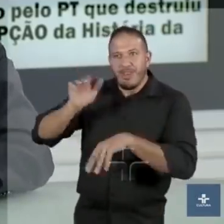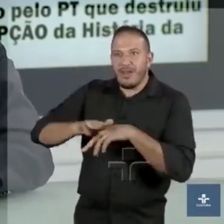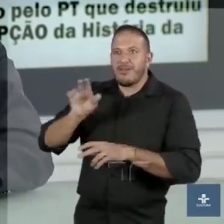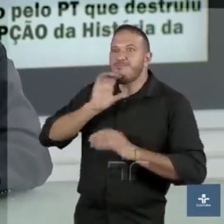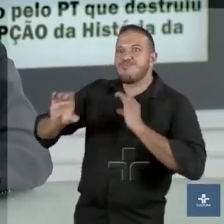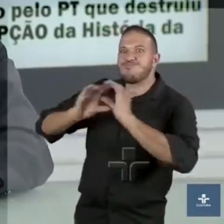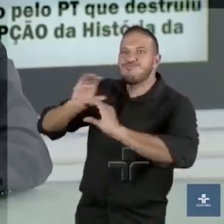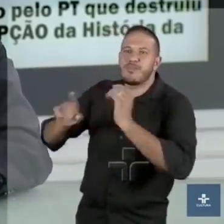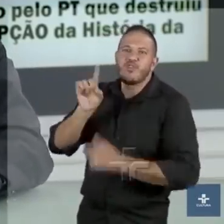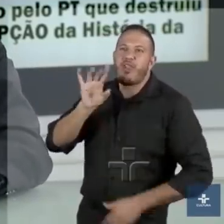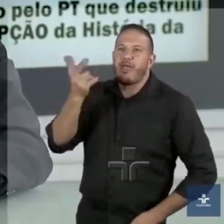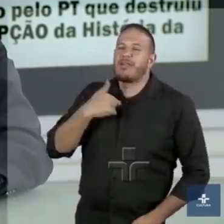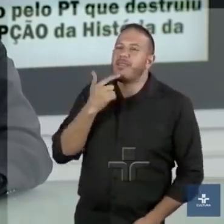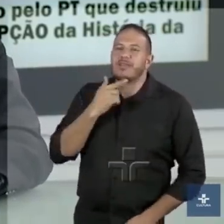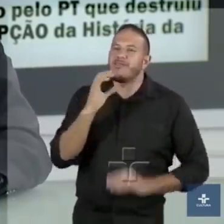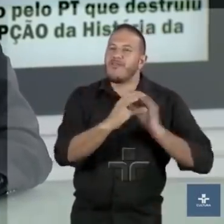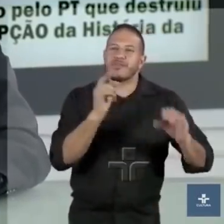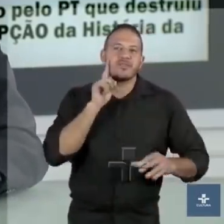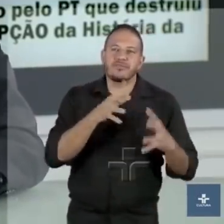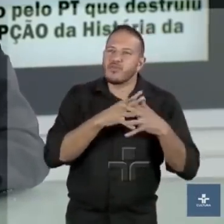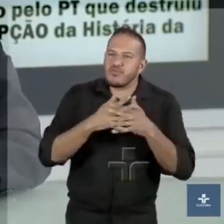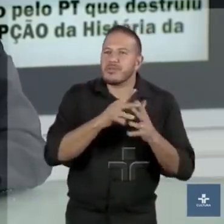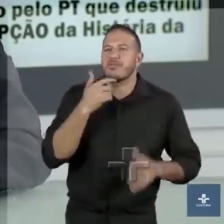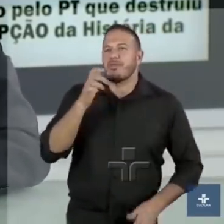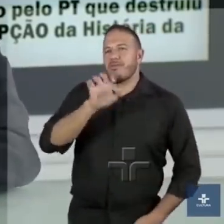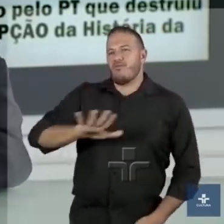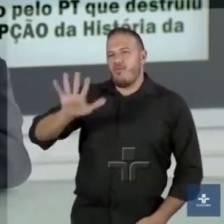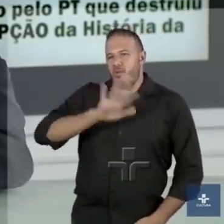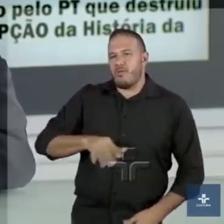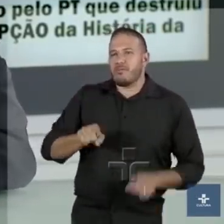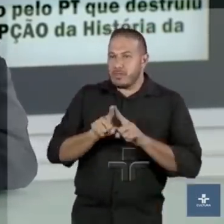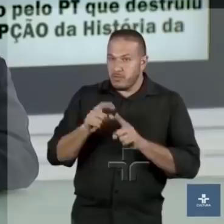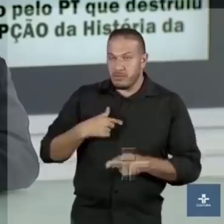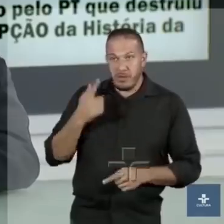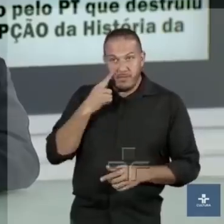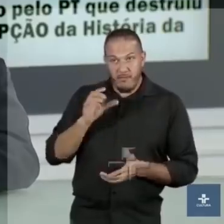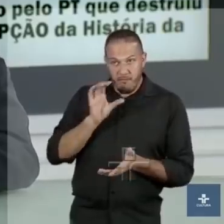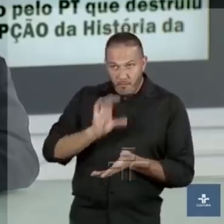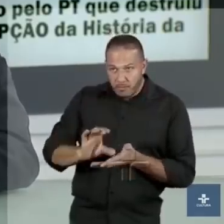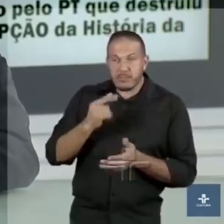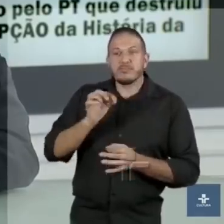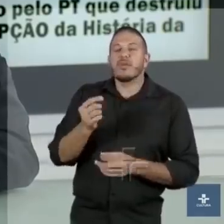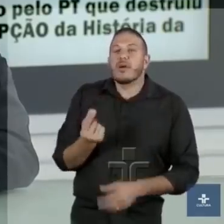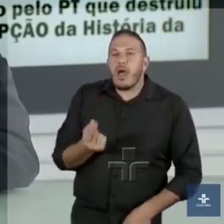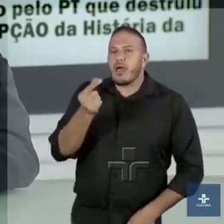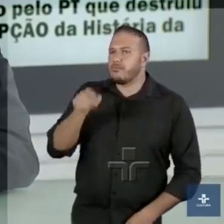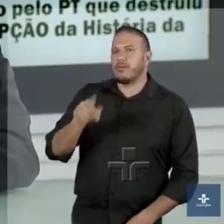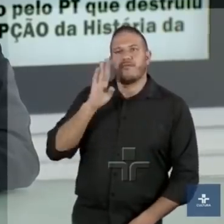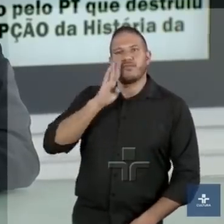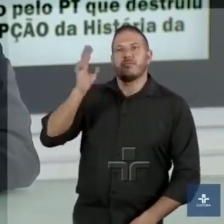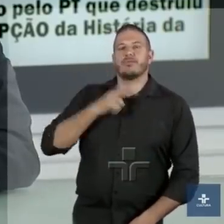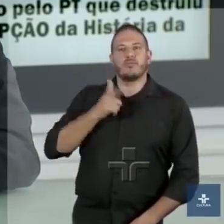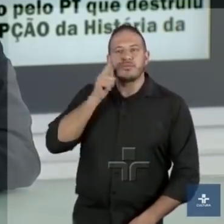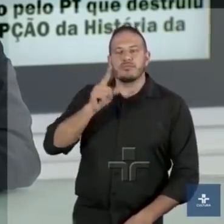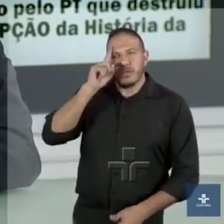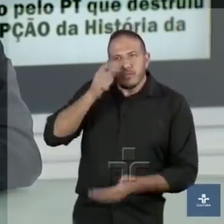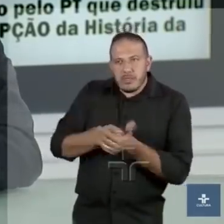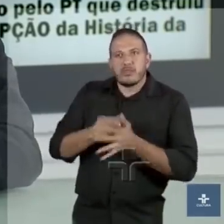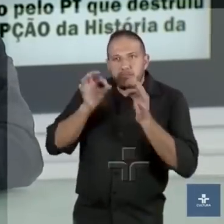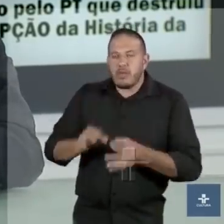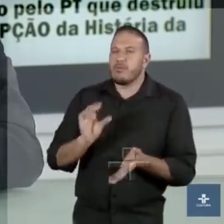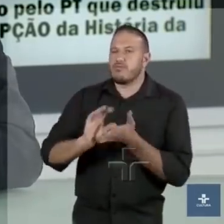mundo só vai investir dinheiro lá, ninguém vai investir nem nos Estados Unidos, nem na Europa. Então, efetivamente, poder de compra, renda per capita é fundamental para decidir os